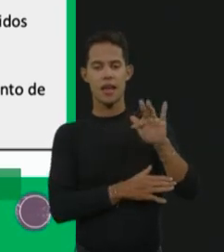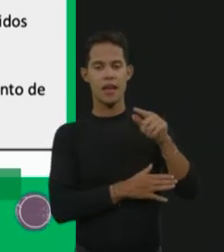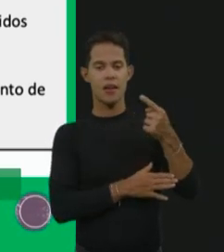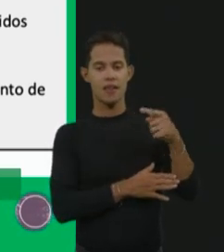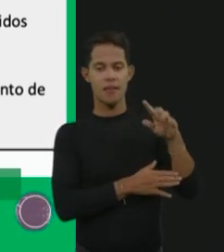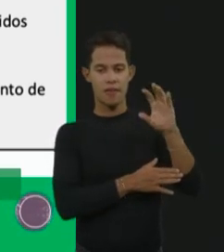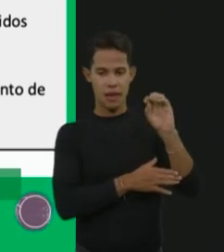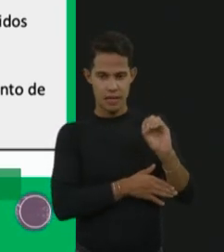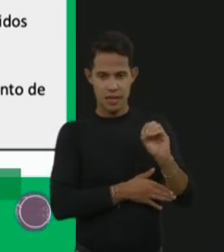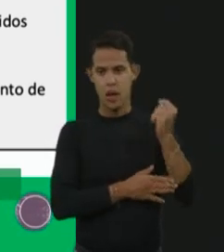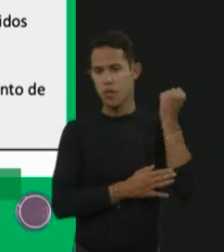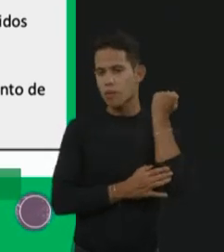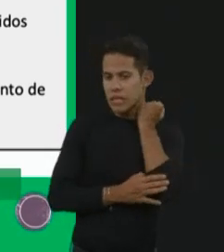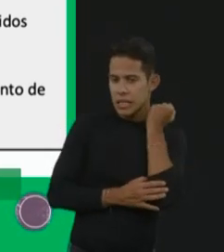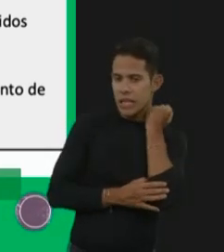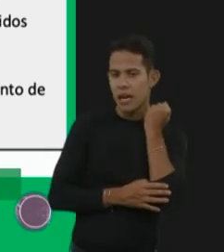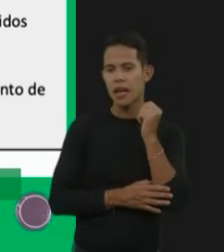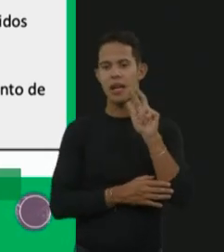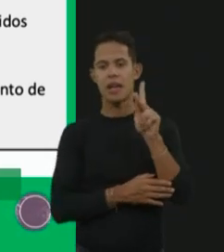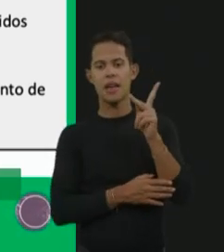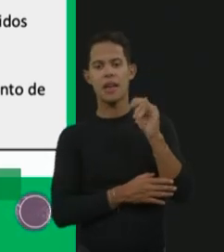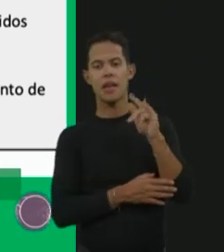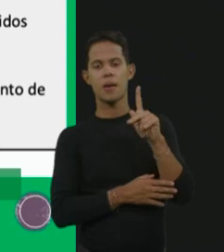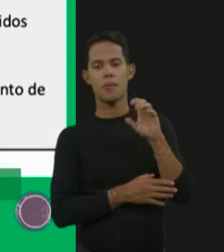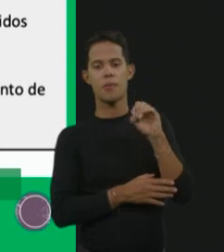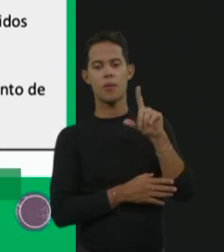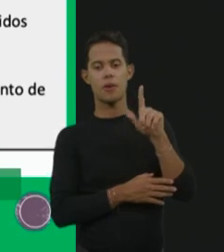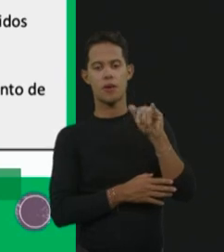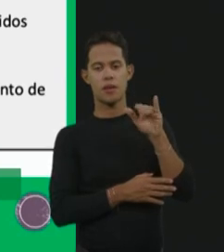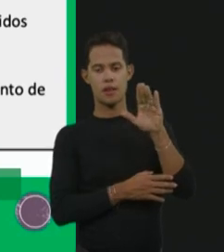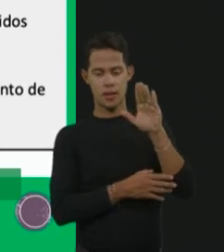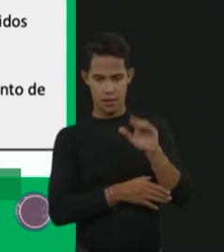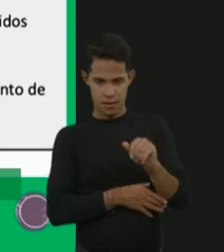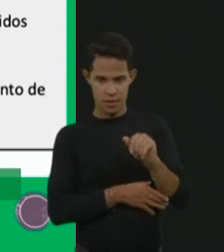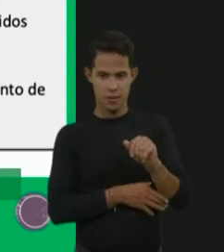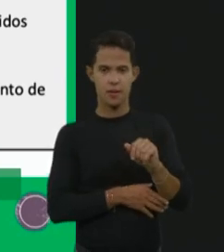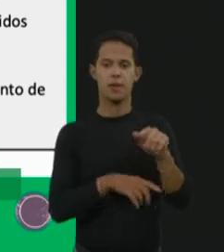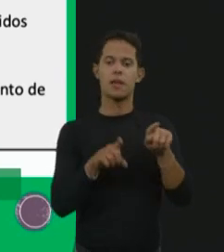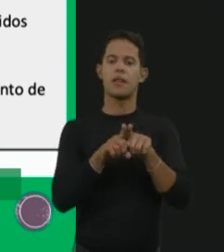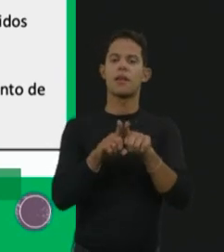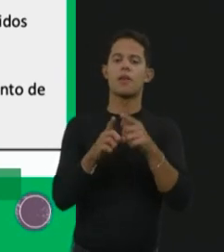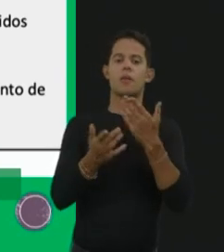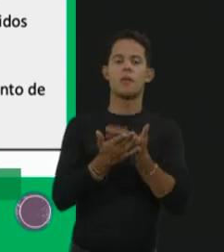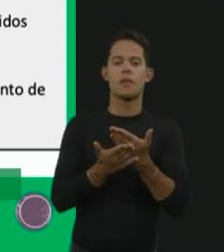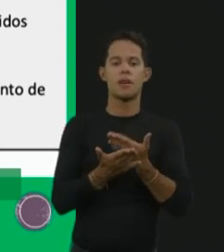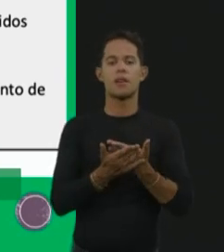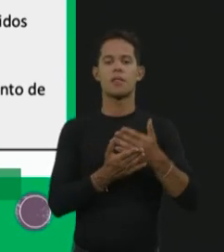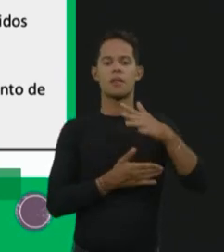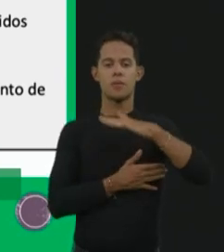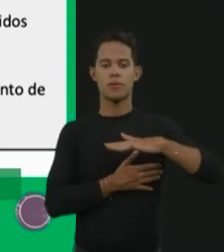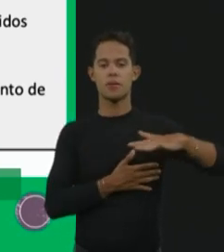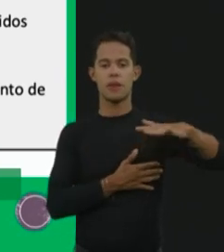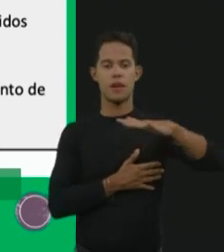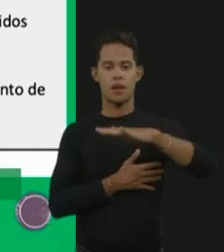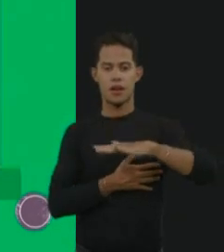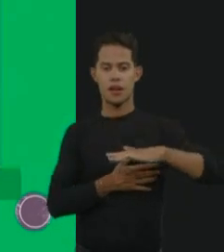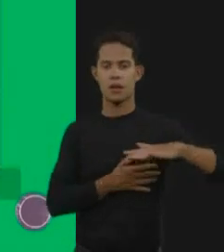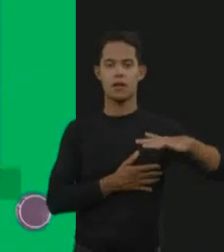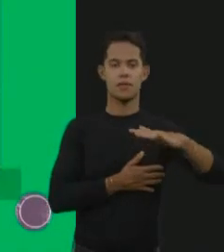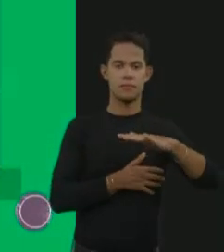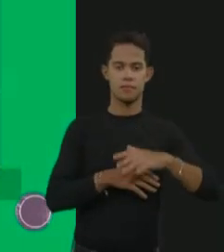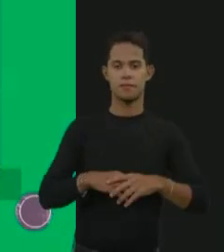uma hipoglicemia, onde a gente tem, por exemplo, os distúrbios da beta-oxidação, doença mitocondrial, tá?